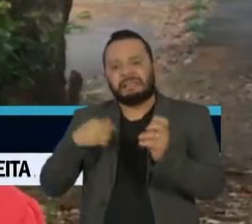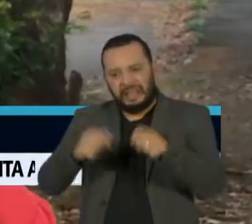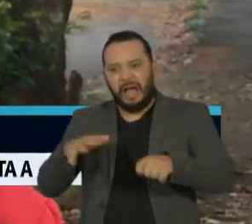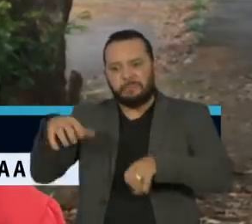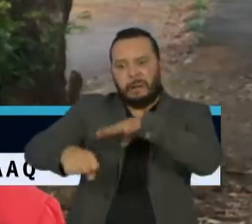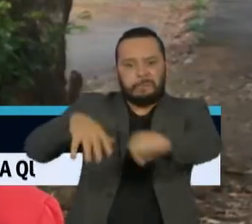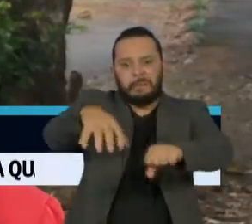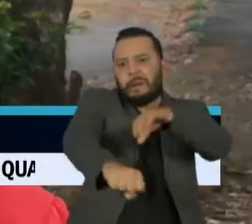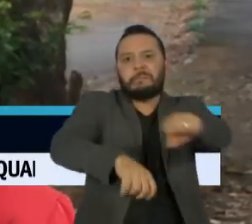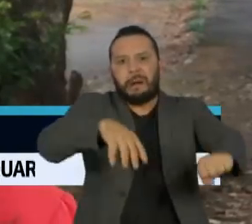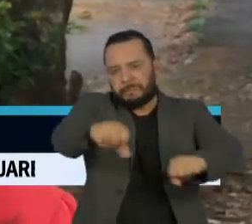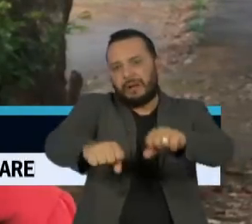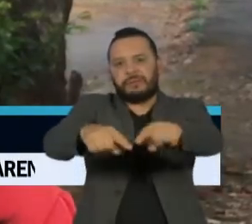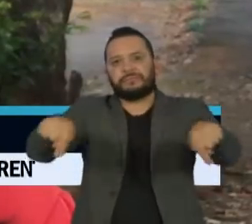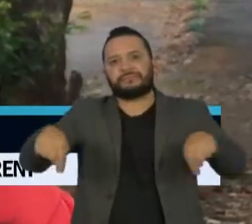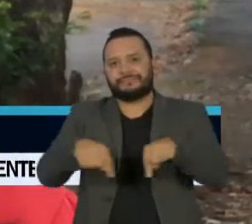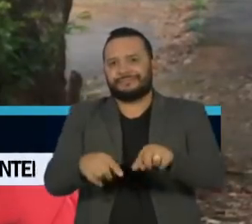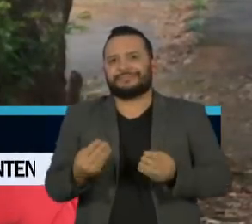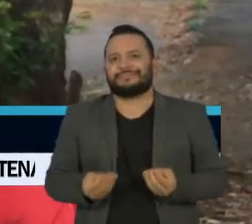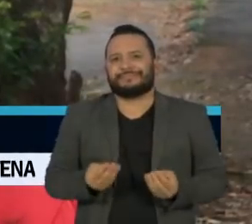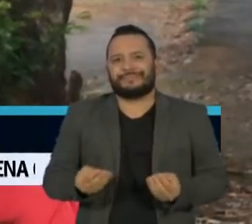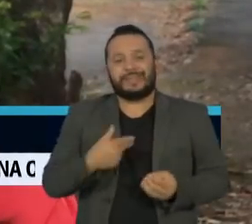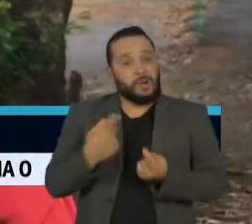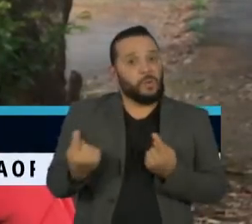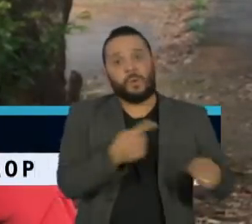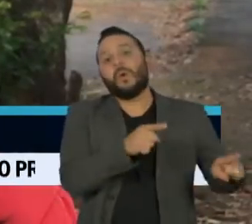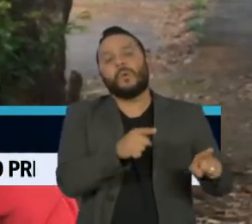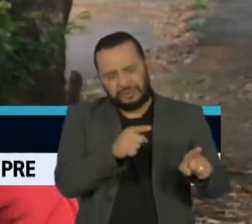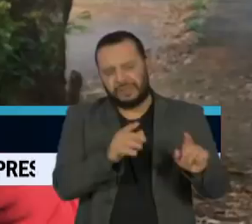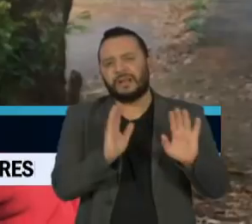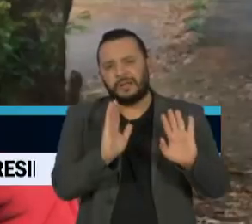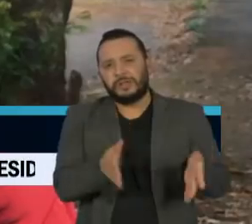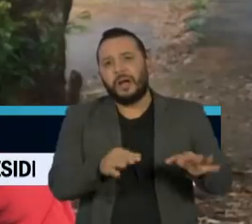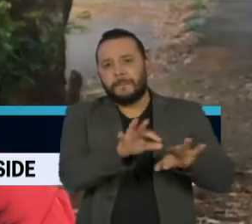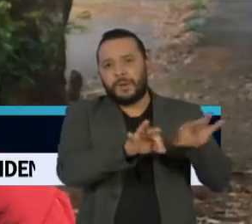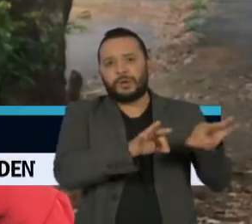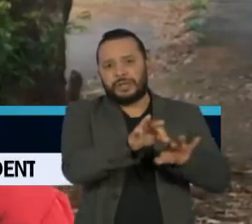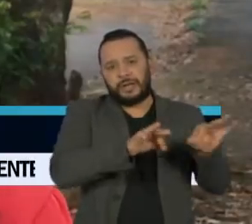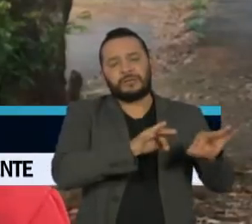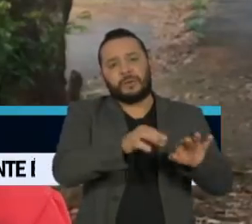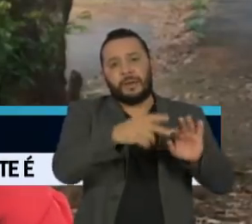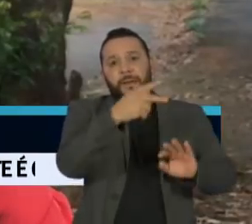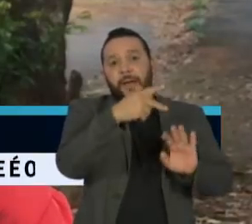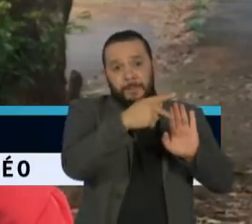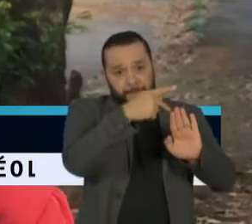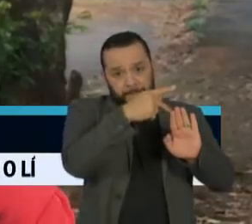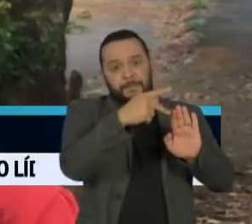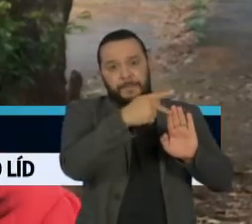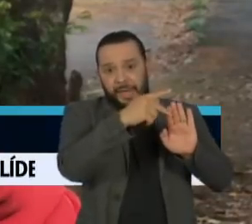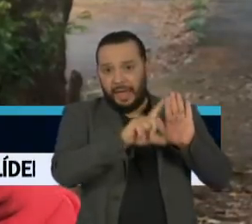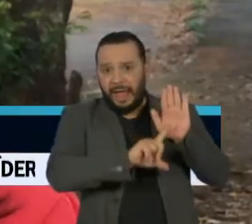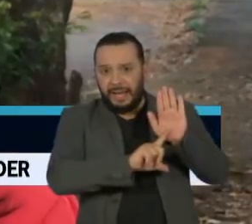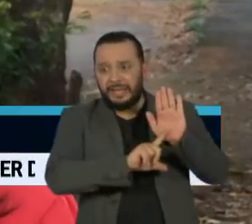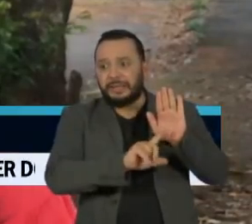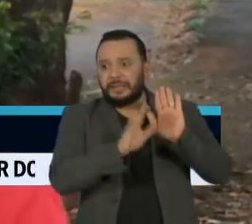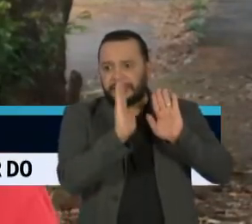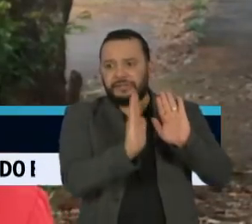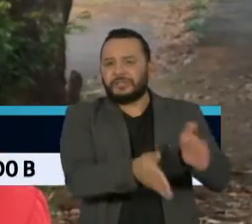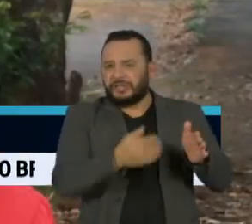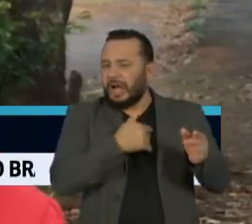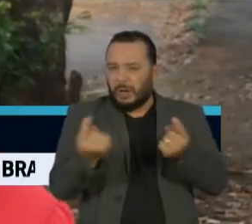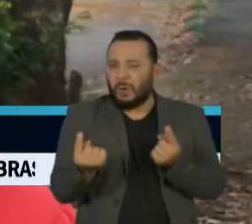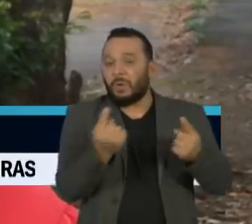aprovação do projeto de lei, mais de 40 empresas globais se reuniram para preparar uma carta. Um pedido para que